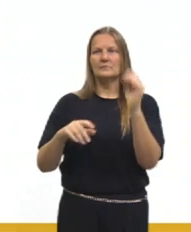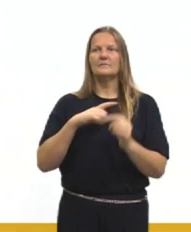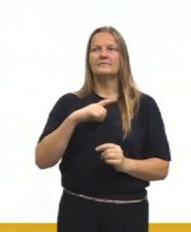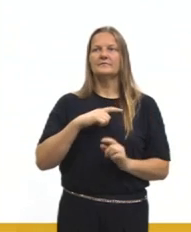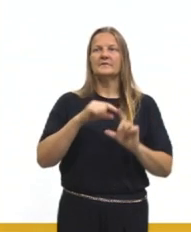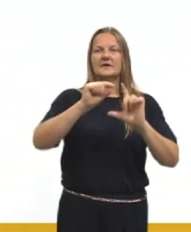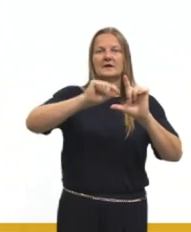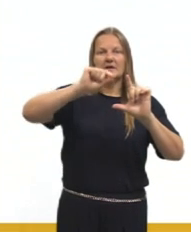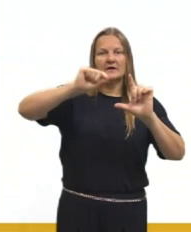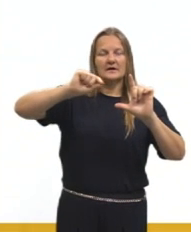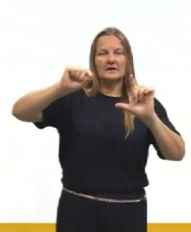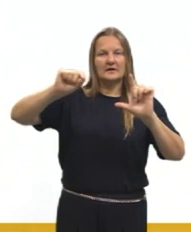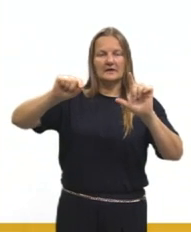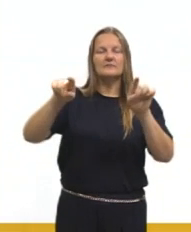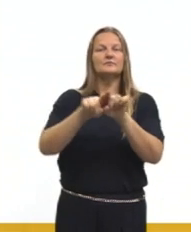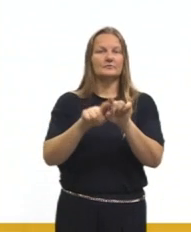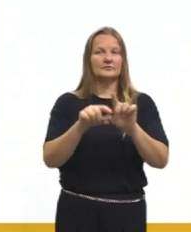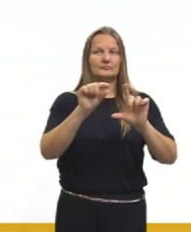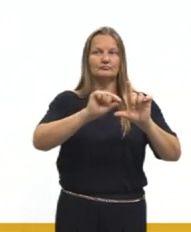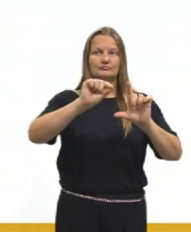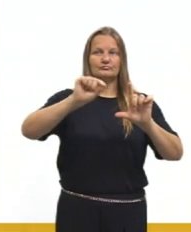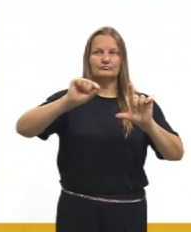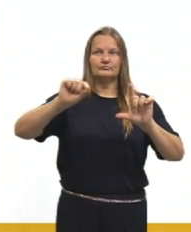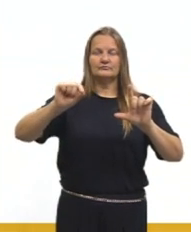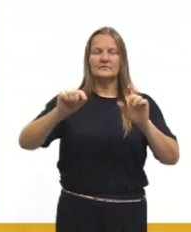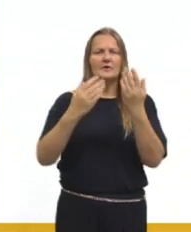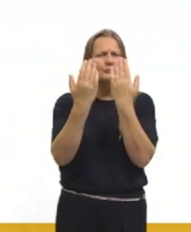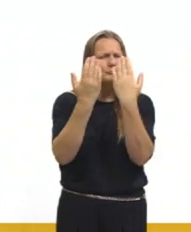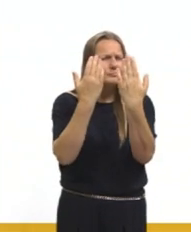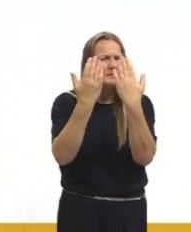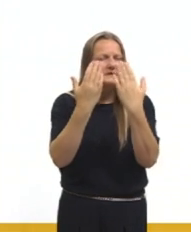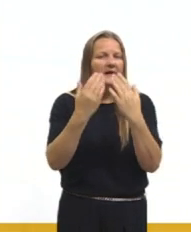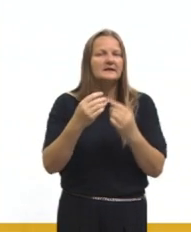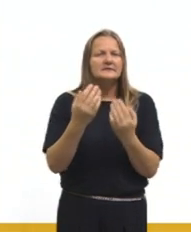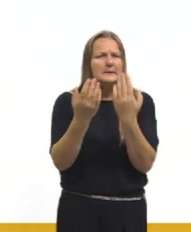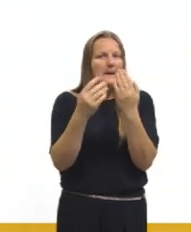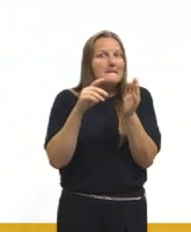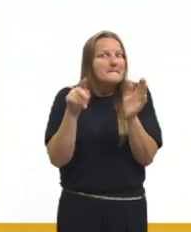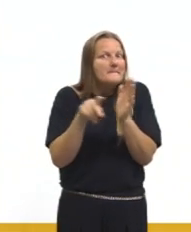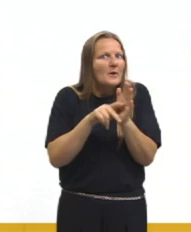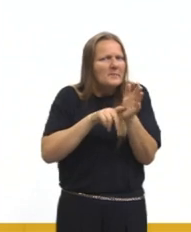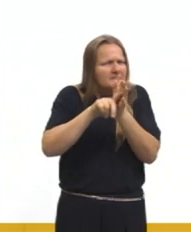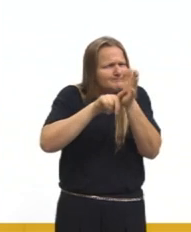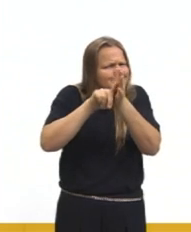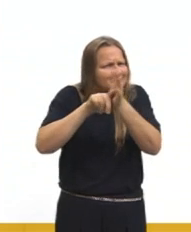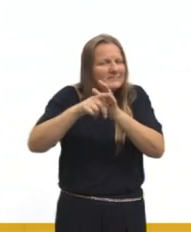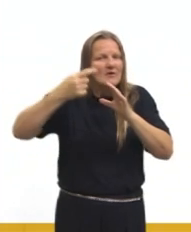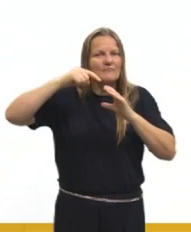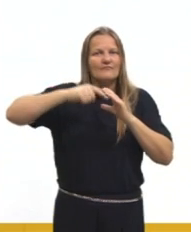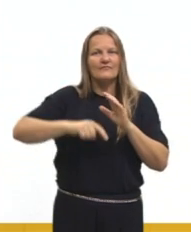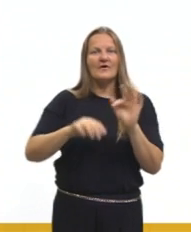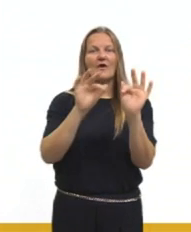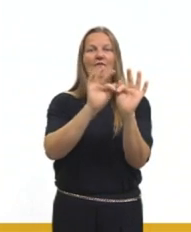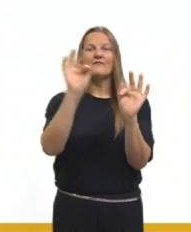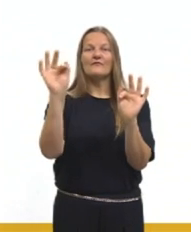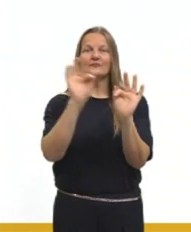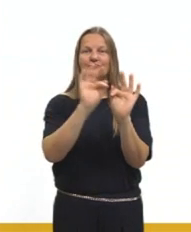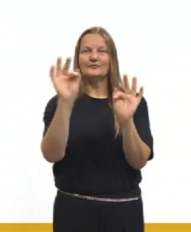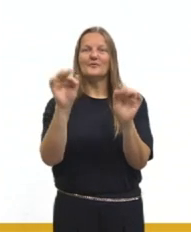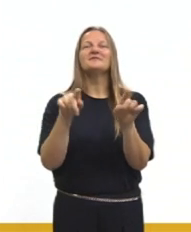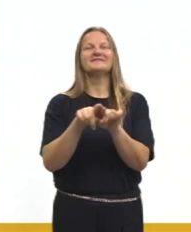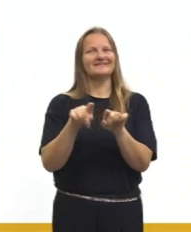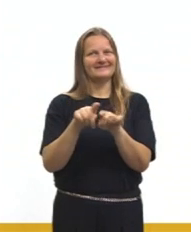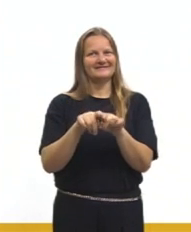dentro de gráficos, novamente, a análise dos gráficos, mas aí envolvendo funções também. Então,